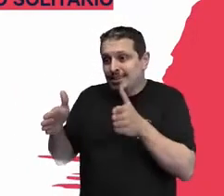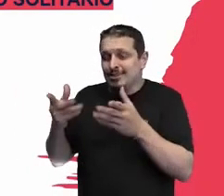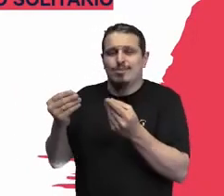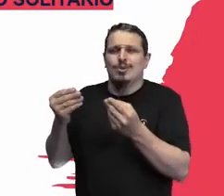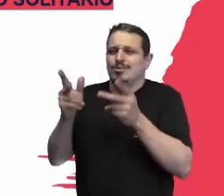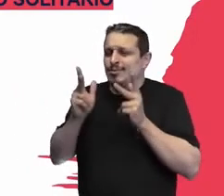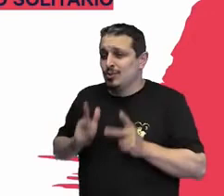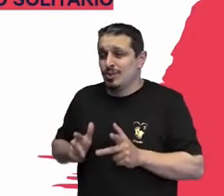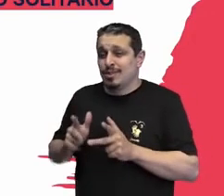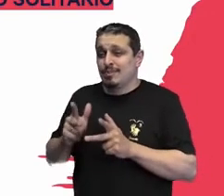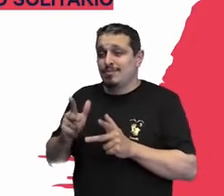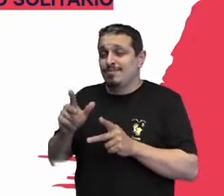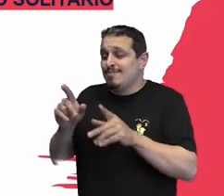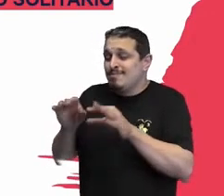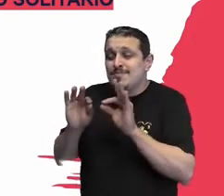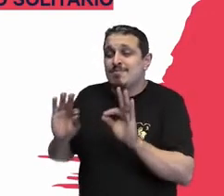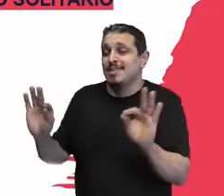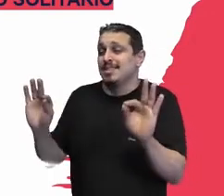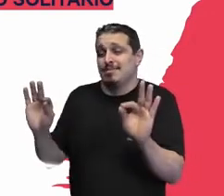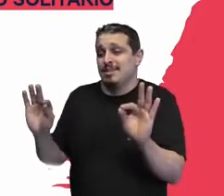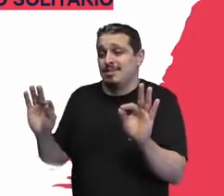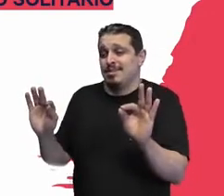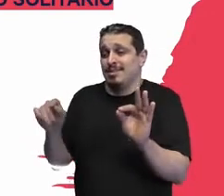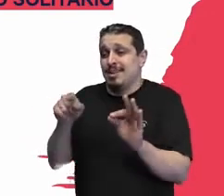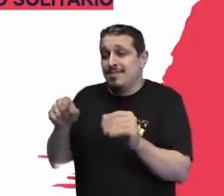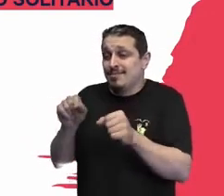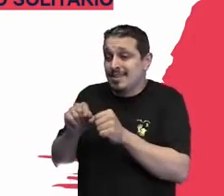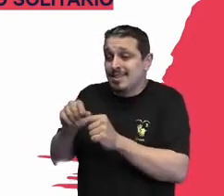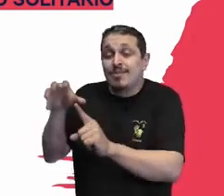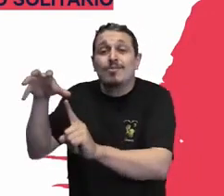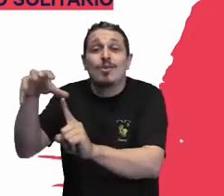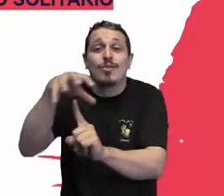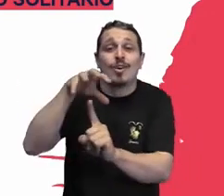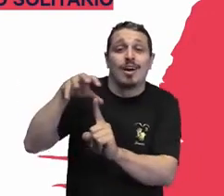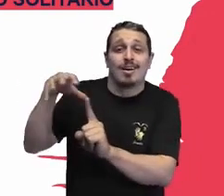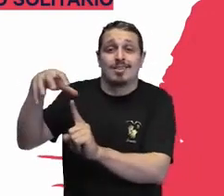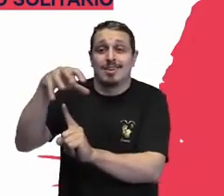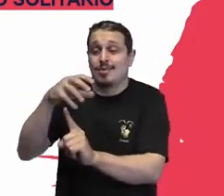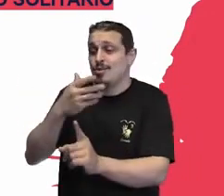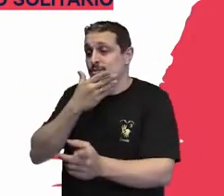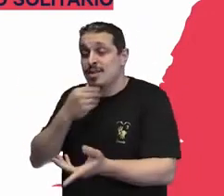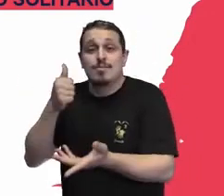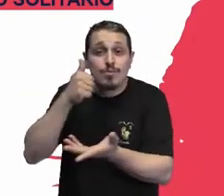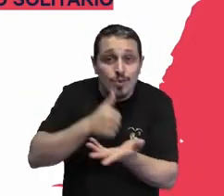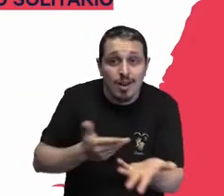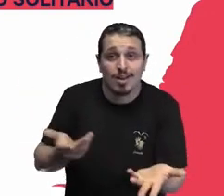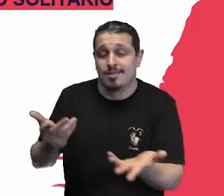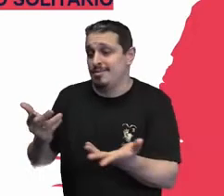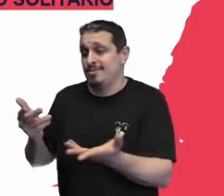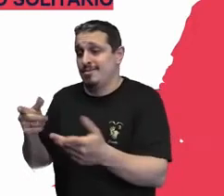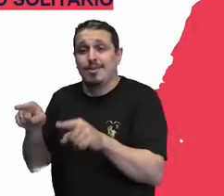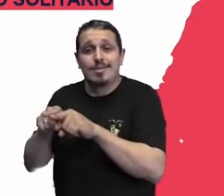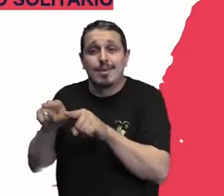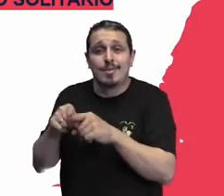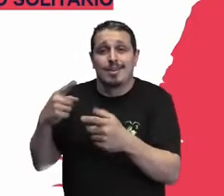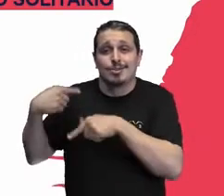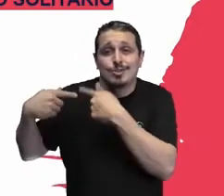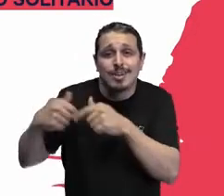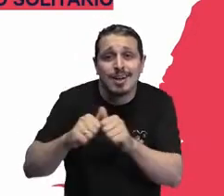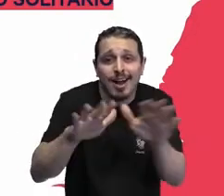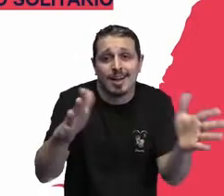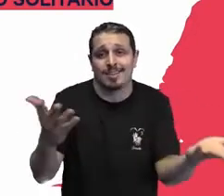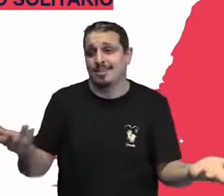Isso passa para os irmãos, né? Essa crença, ela parece que vira hereditária. E tem, assim,